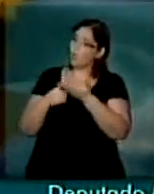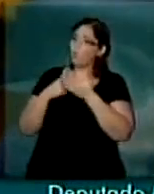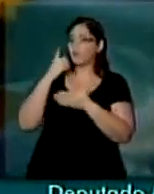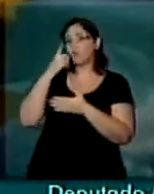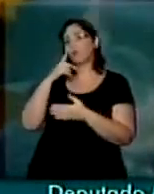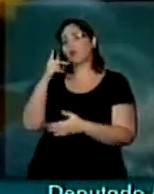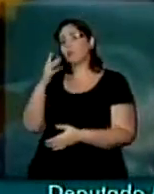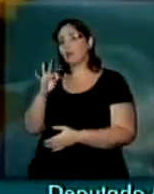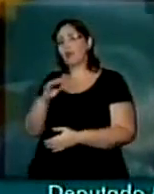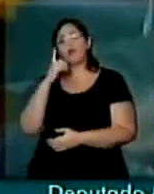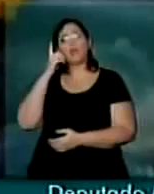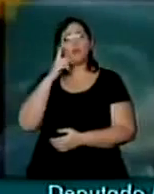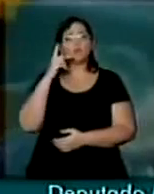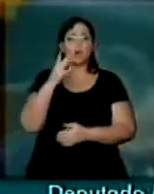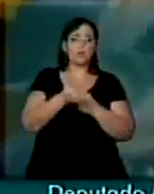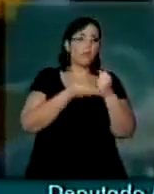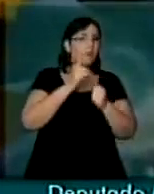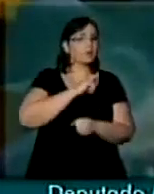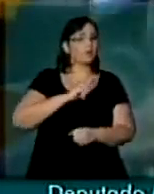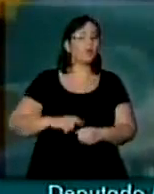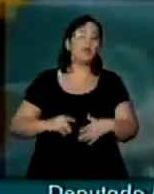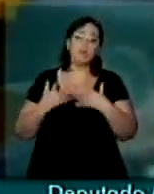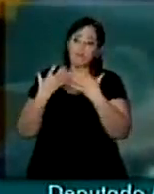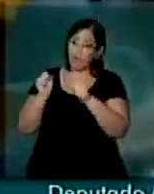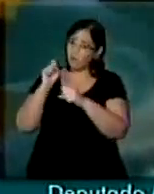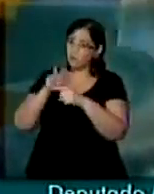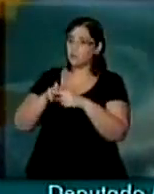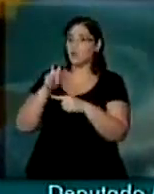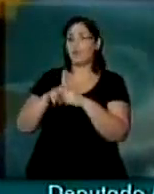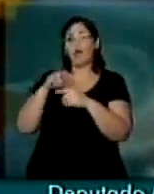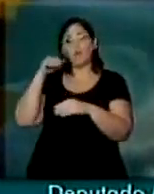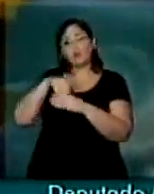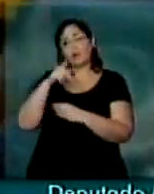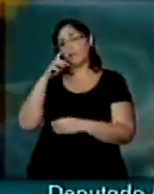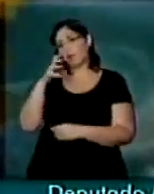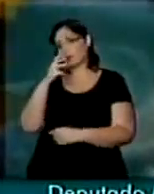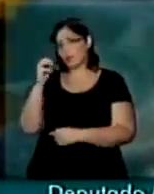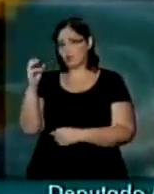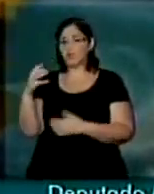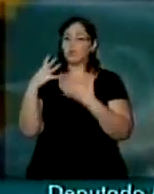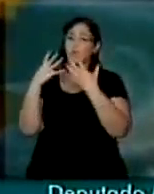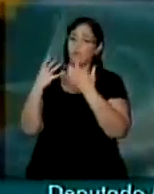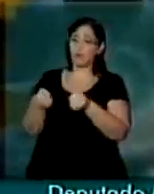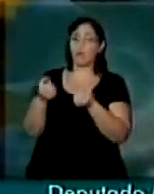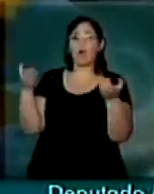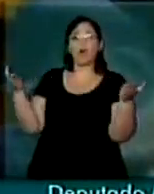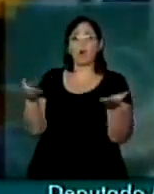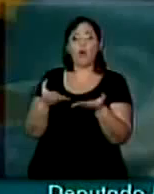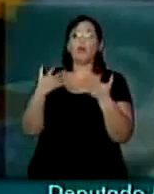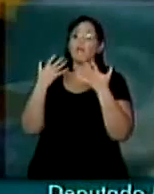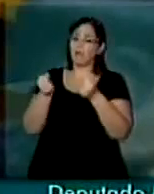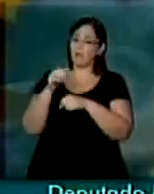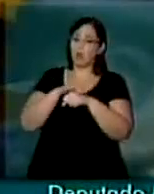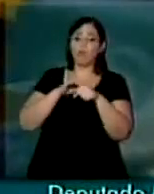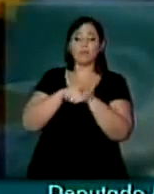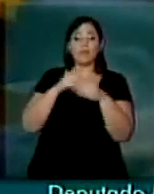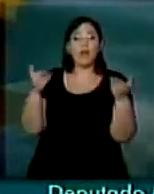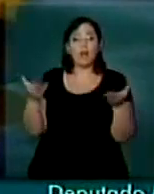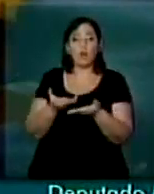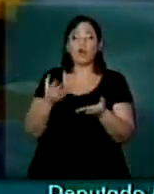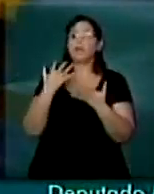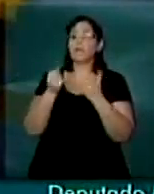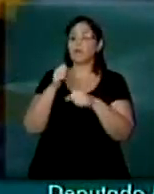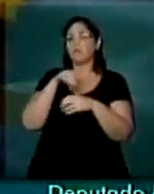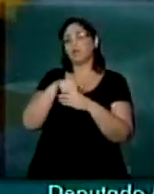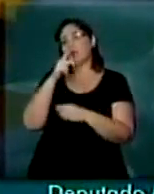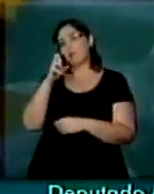do PT, os deputados da base governista, vamos sentar para votar a PEC 300, vamos sentar agora, vamos conversar agora, vamos votar